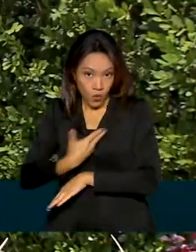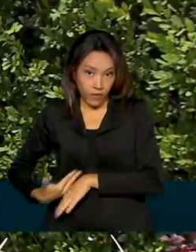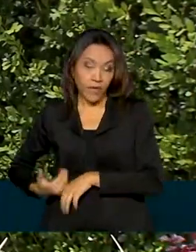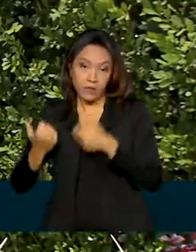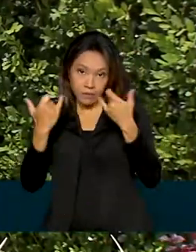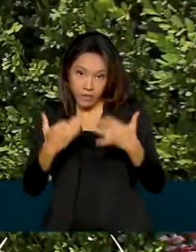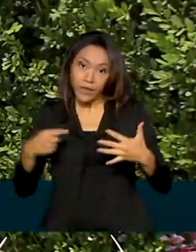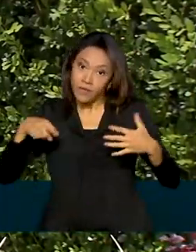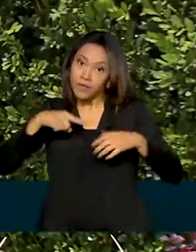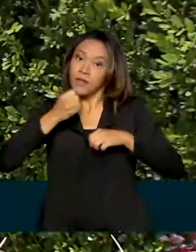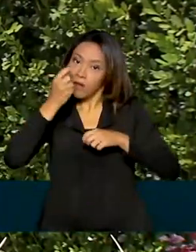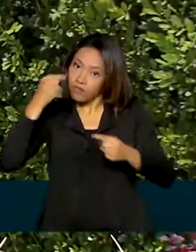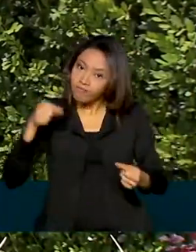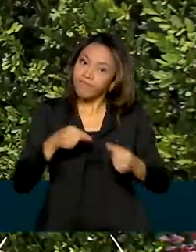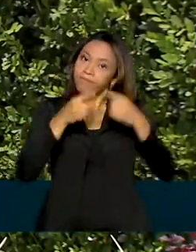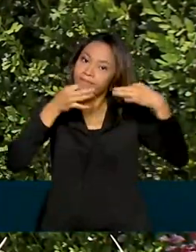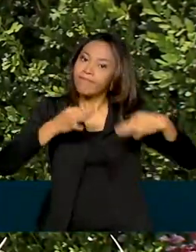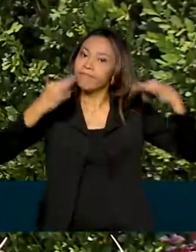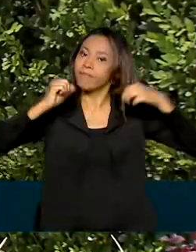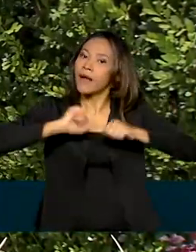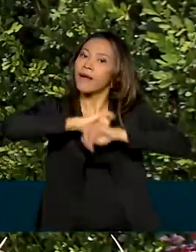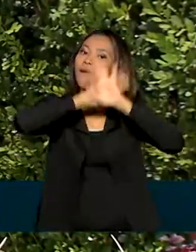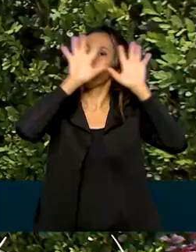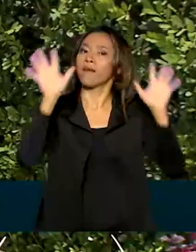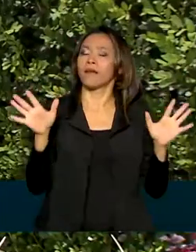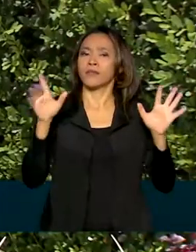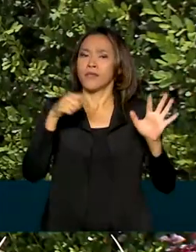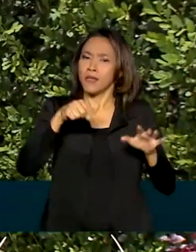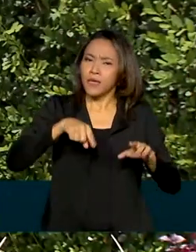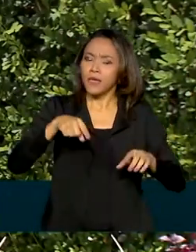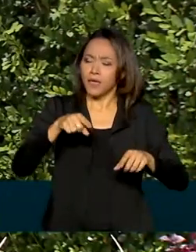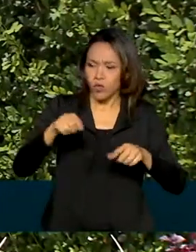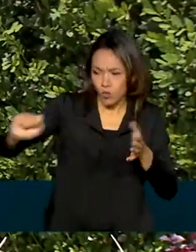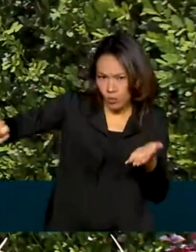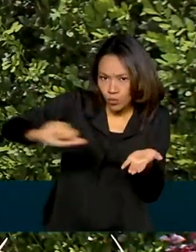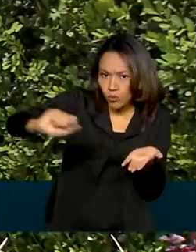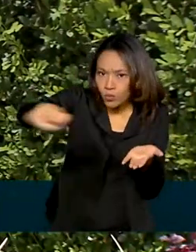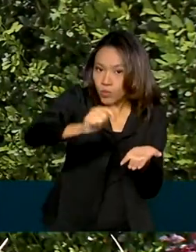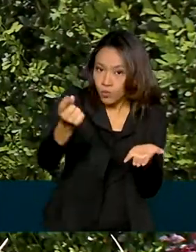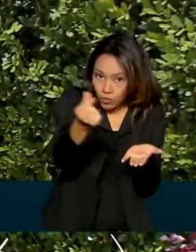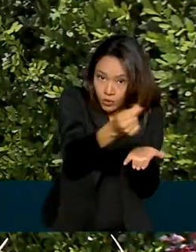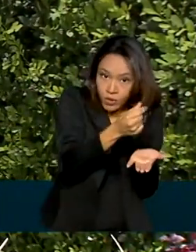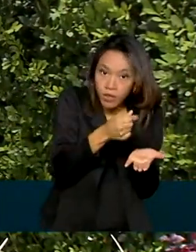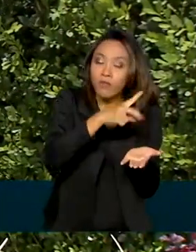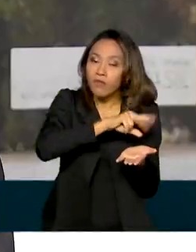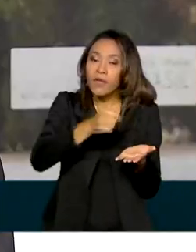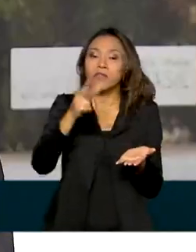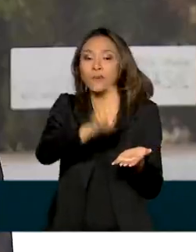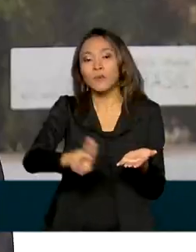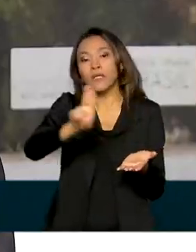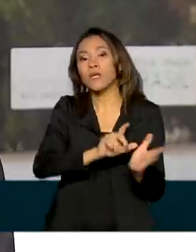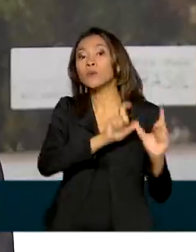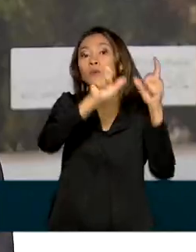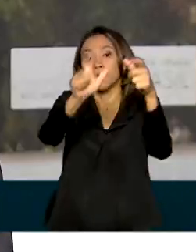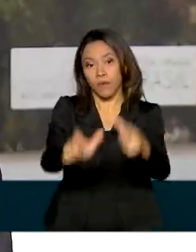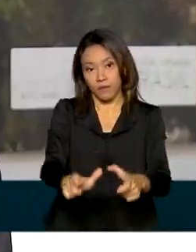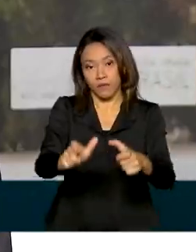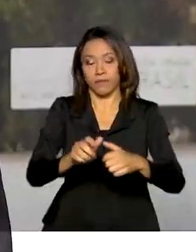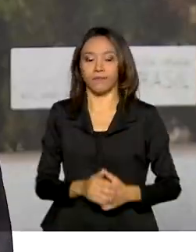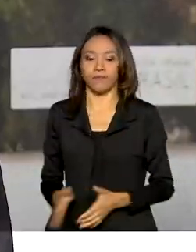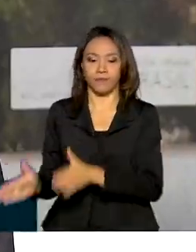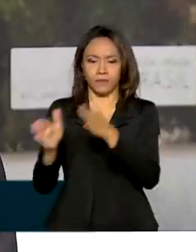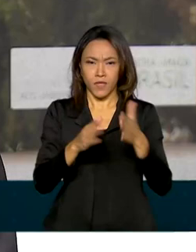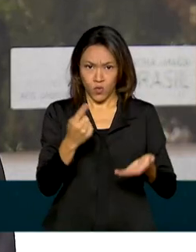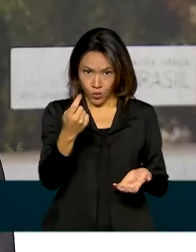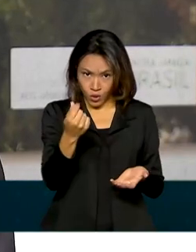transparência e a garantia de que os serviços e produtos doados chegarão ao território. Não passa o recurso pelo